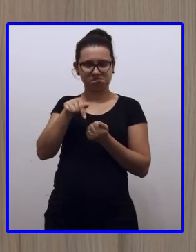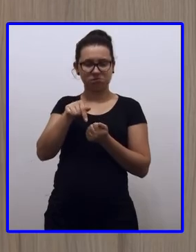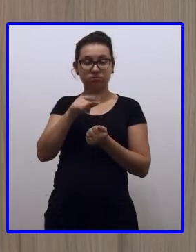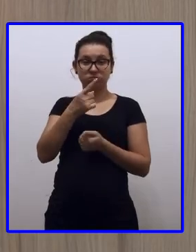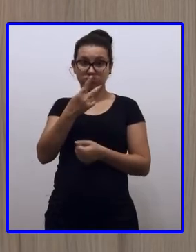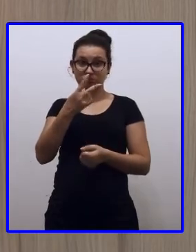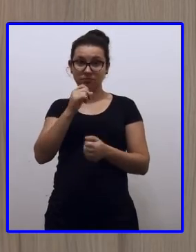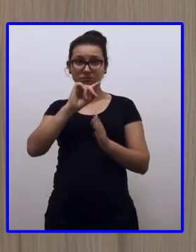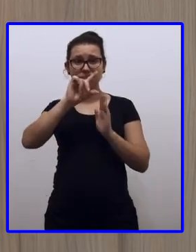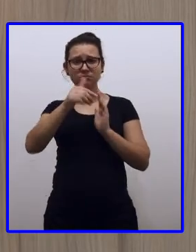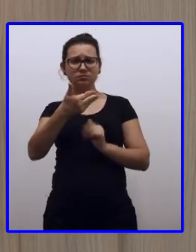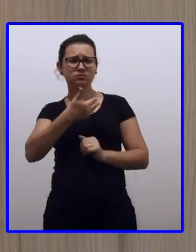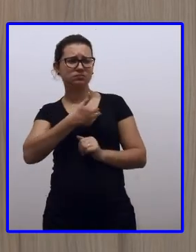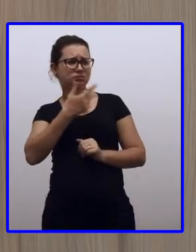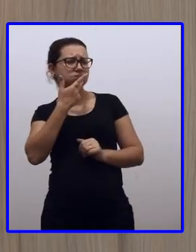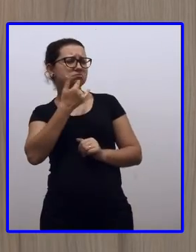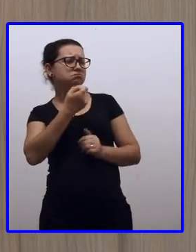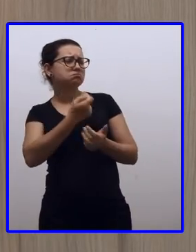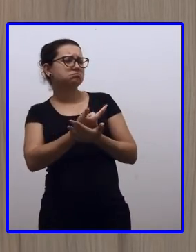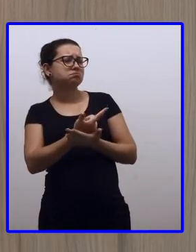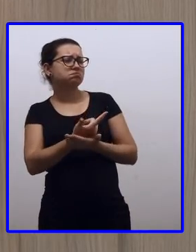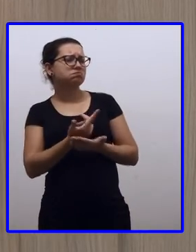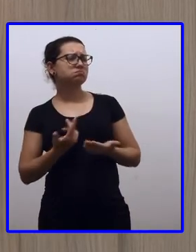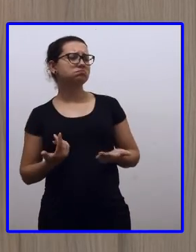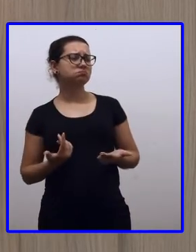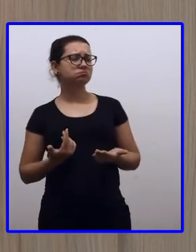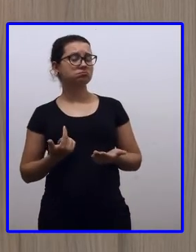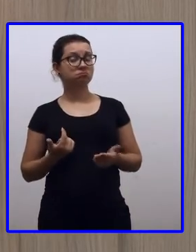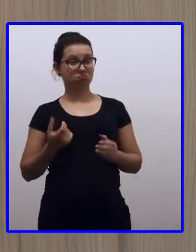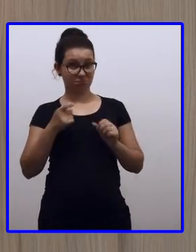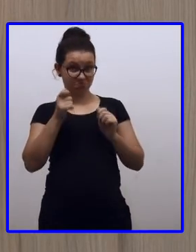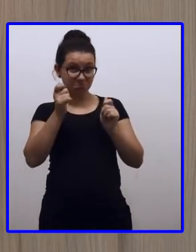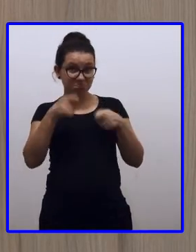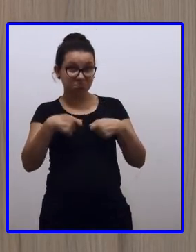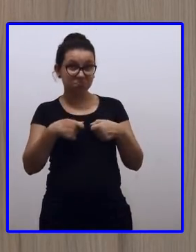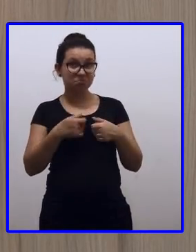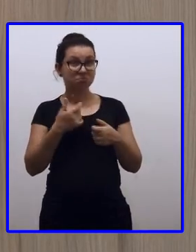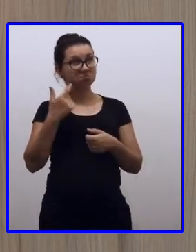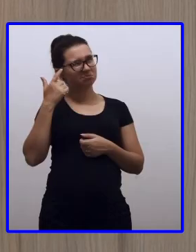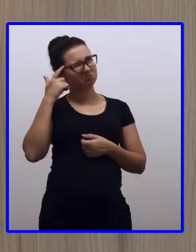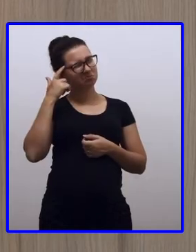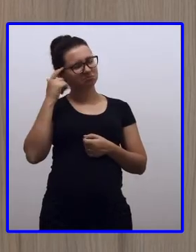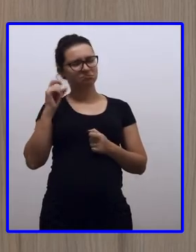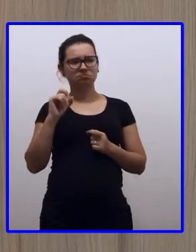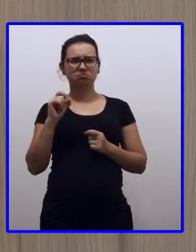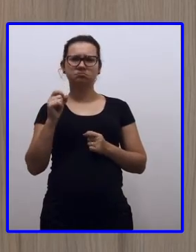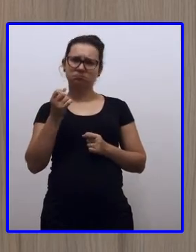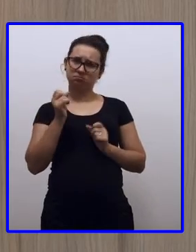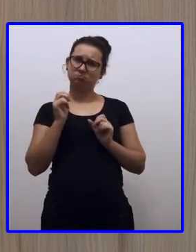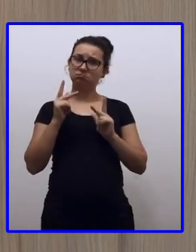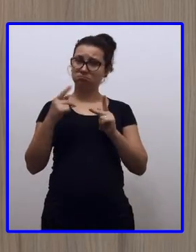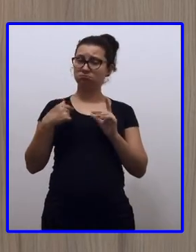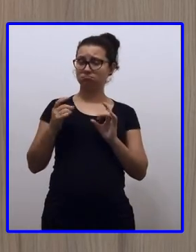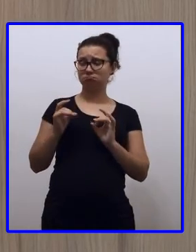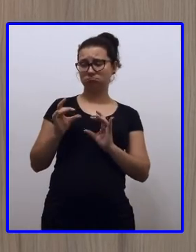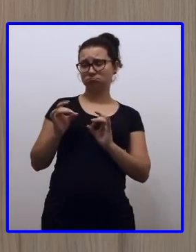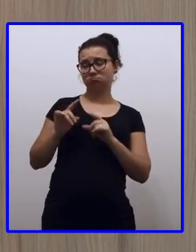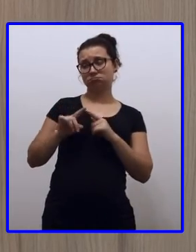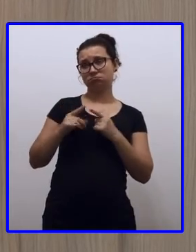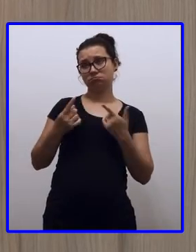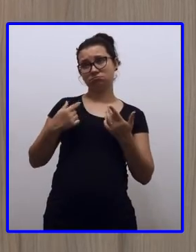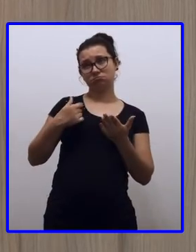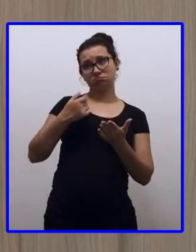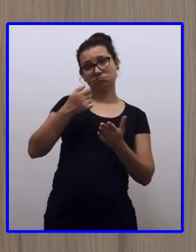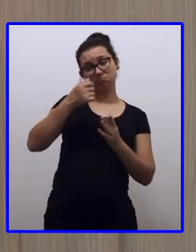a pouca amiga dele quis comprar. Não tinha todo o dinheiro. Aí, ele, muito camarada, falou. Ah, eu vendo para você.